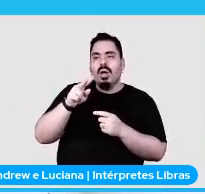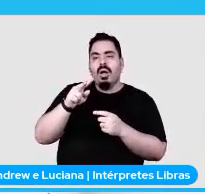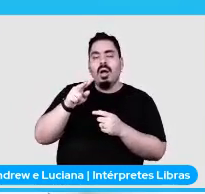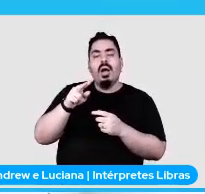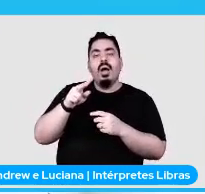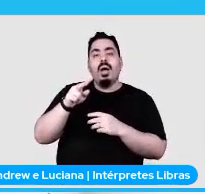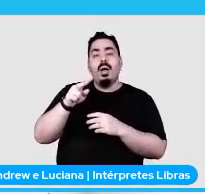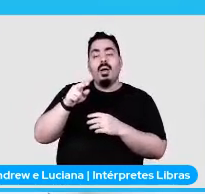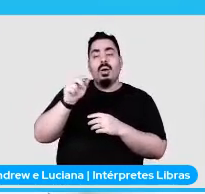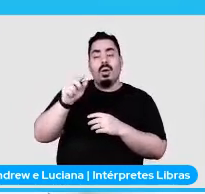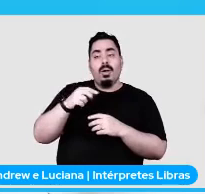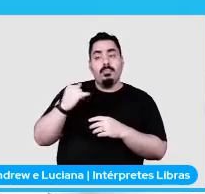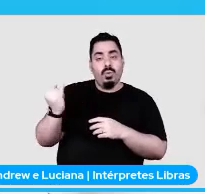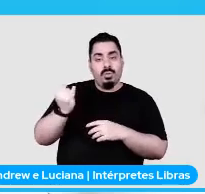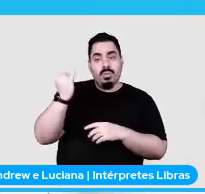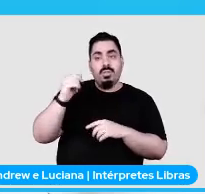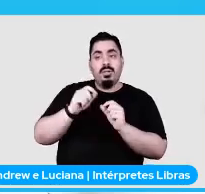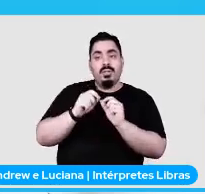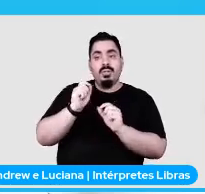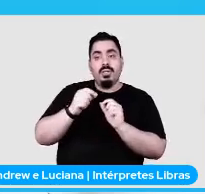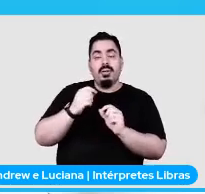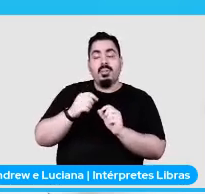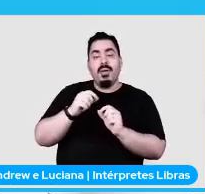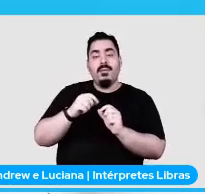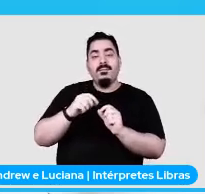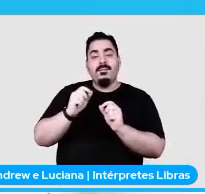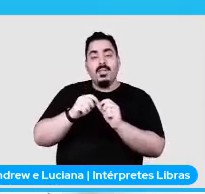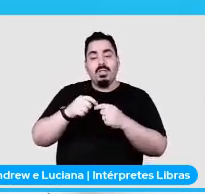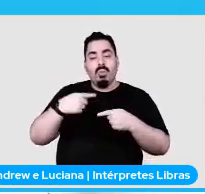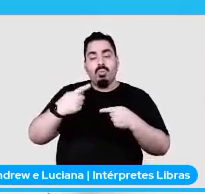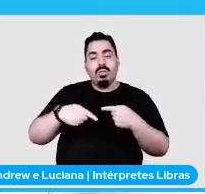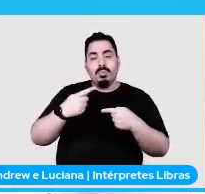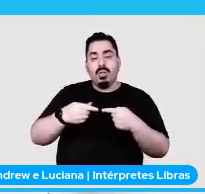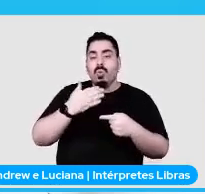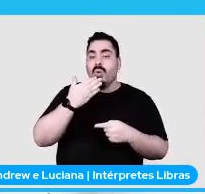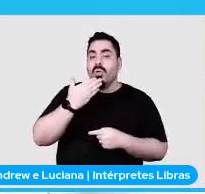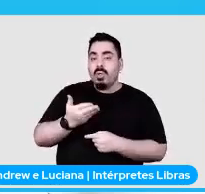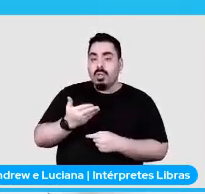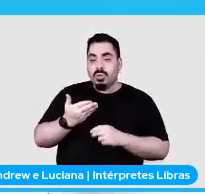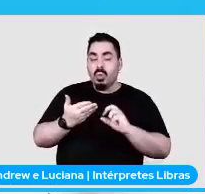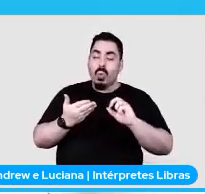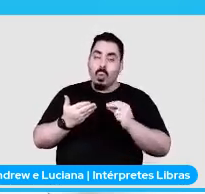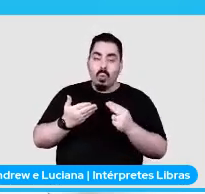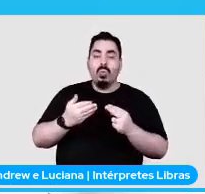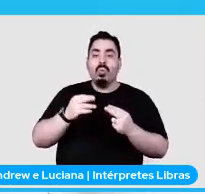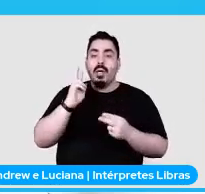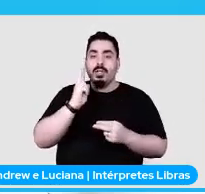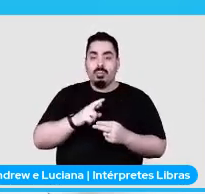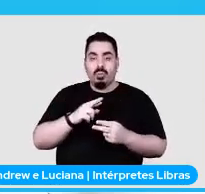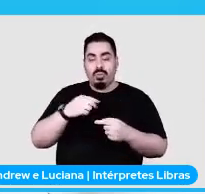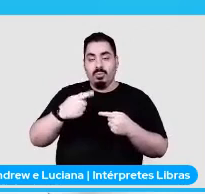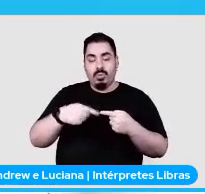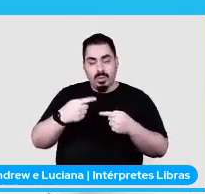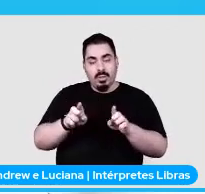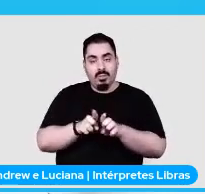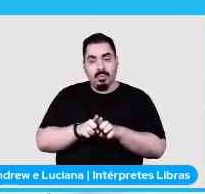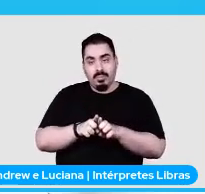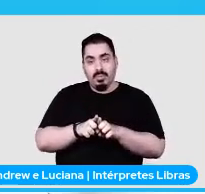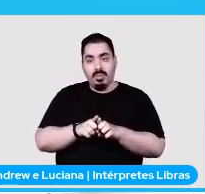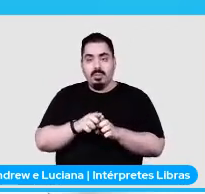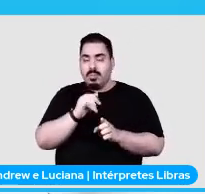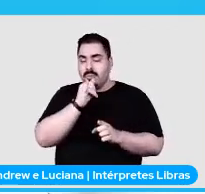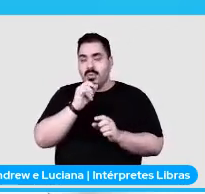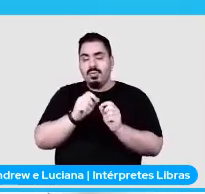-processar um request ou posso processar uma response? Digamos que eu tenho, fazendo requisição para um endpoint,